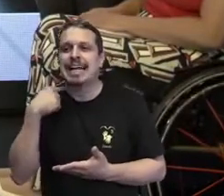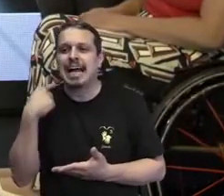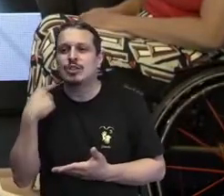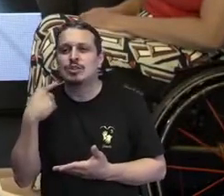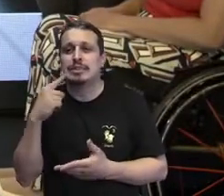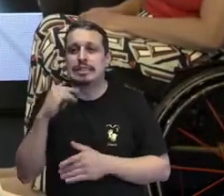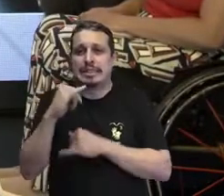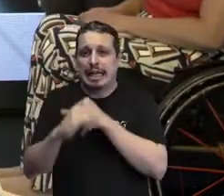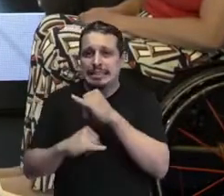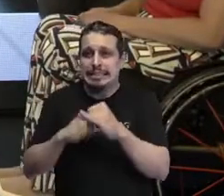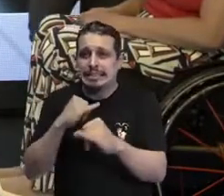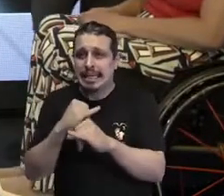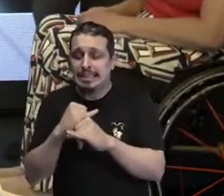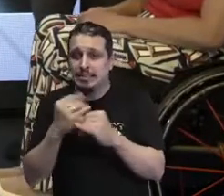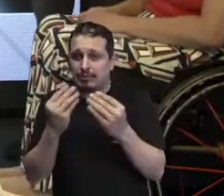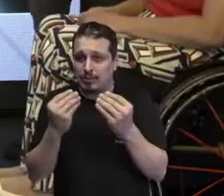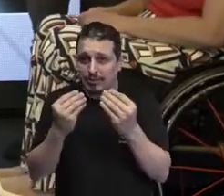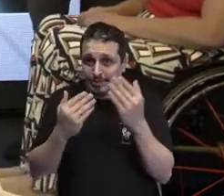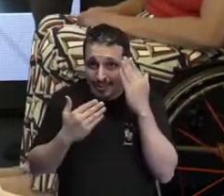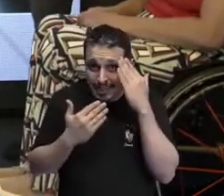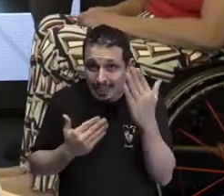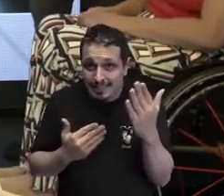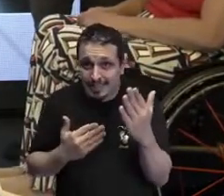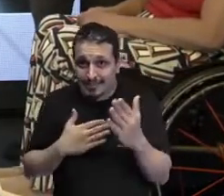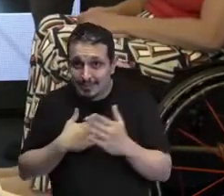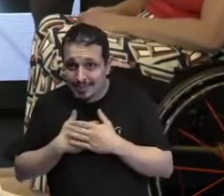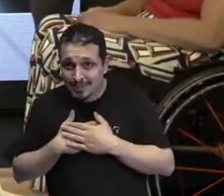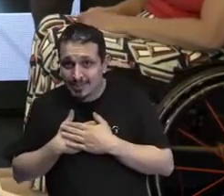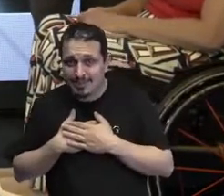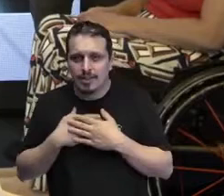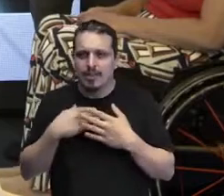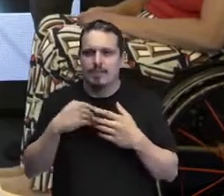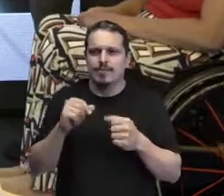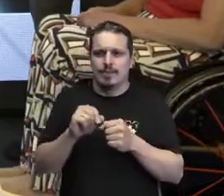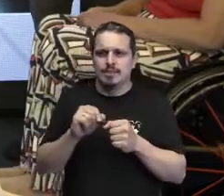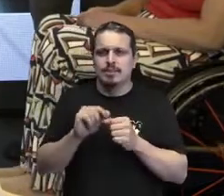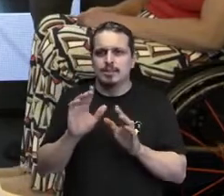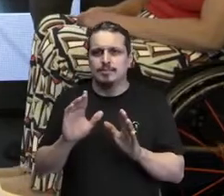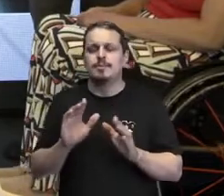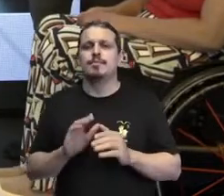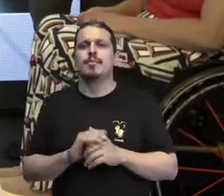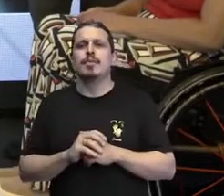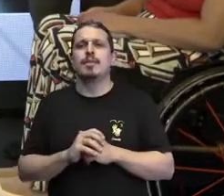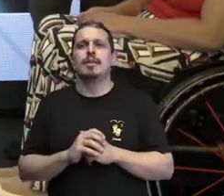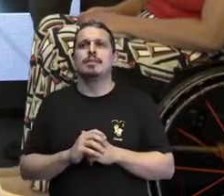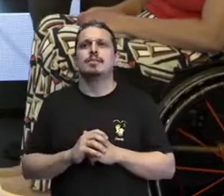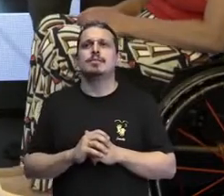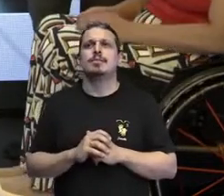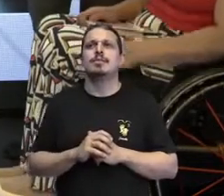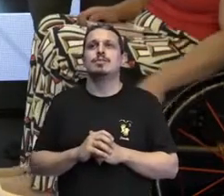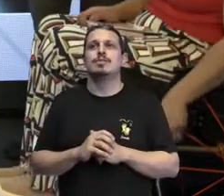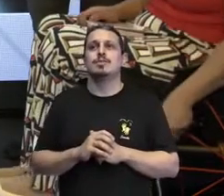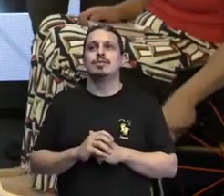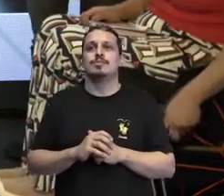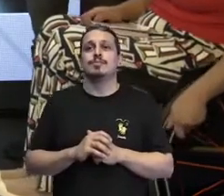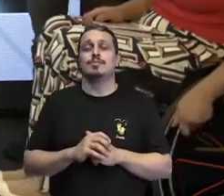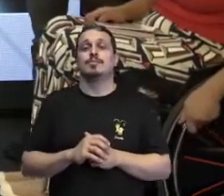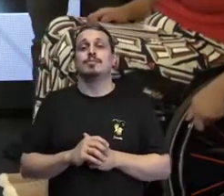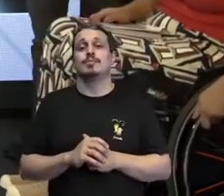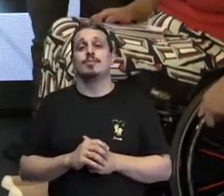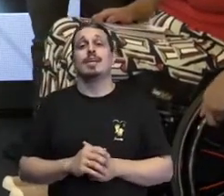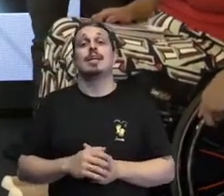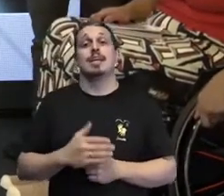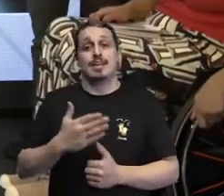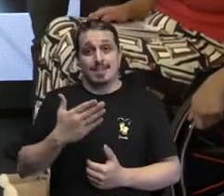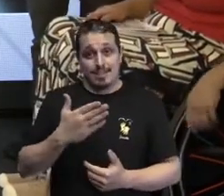obrigada pelo convite. Para mim é um prazer estar aqui com vocês. Eu sou de Portugal, não é? Sou do Porto. Tenho 32